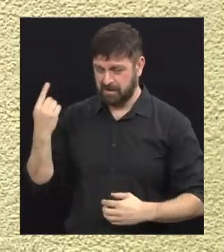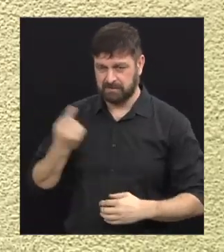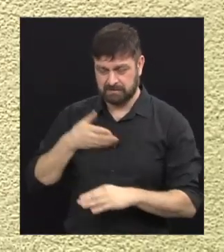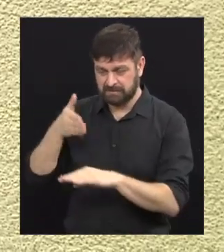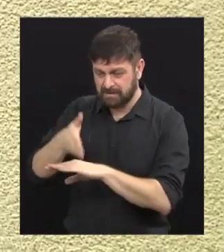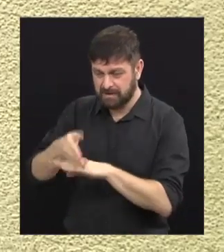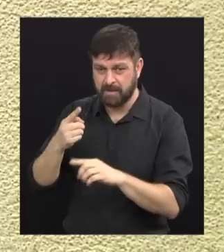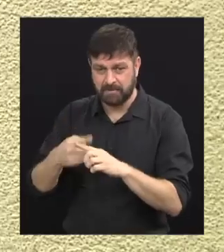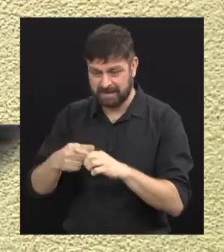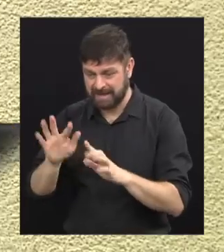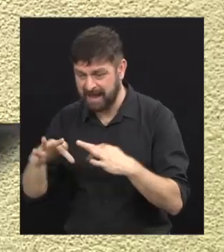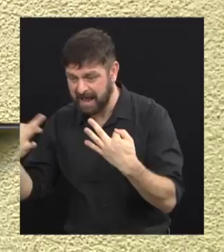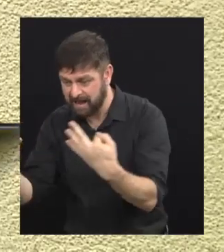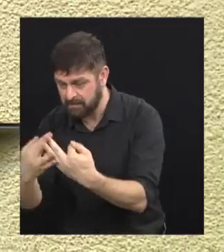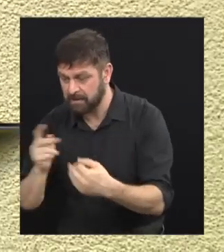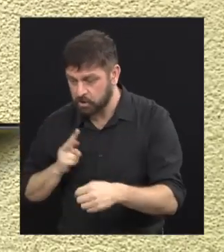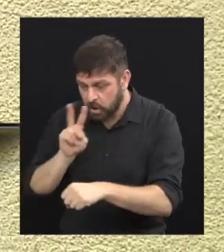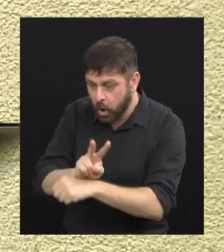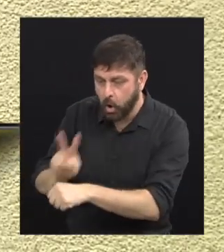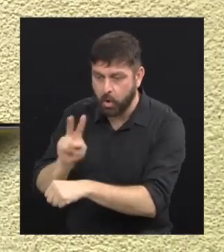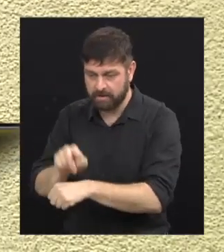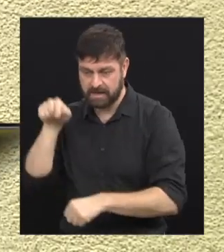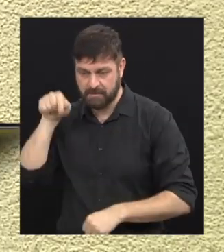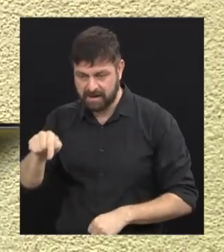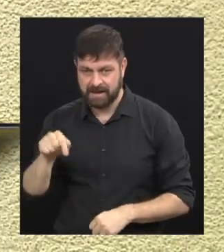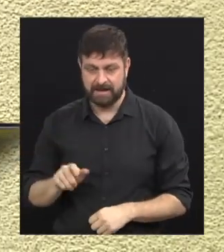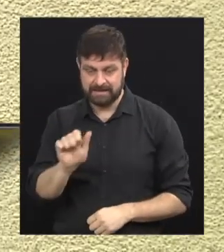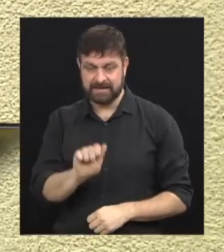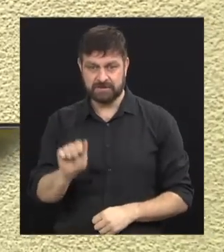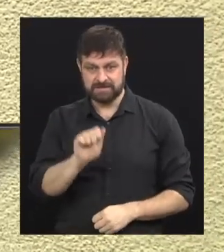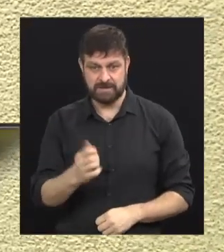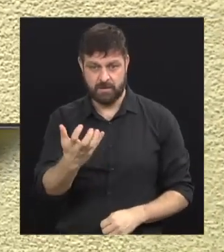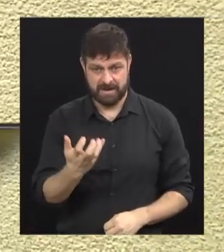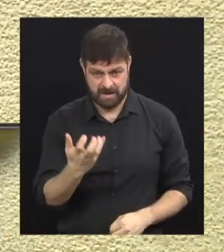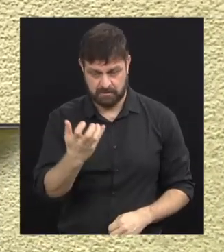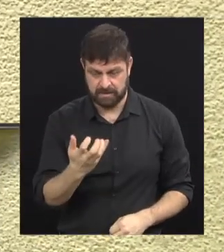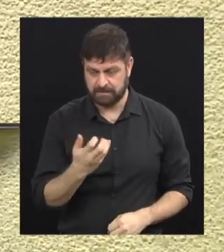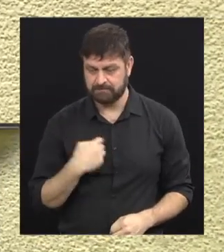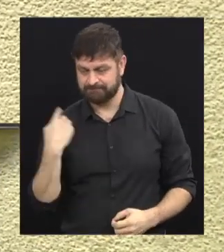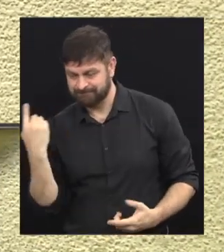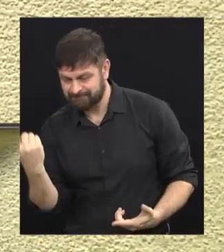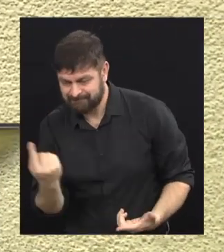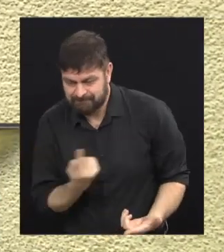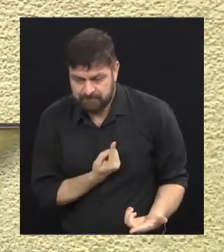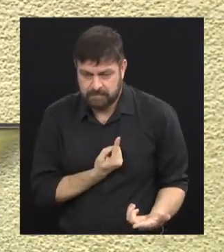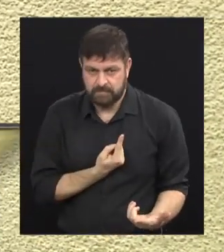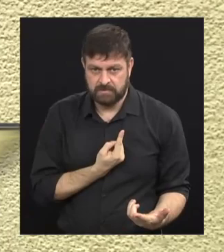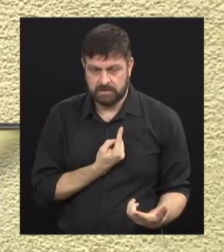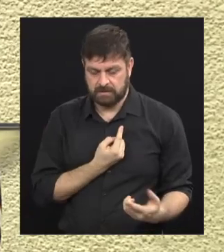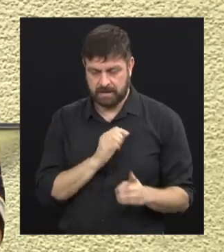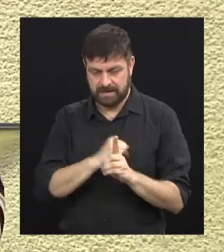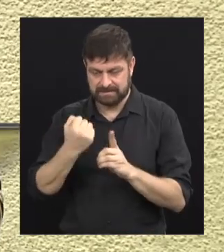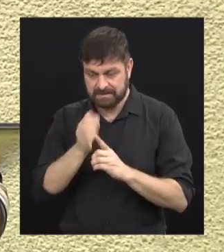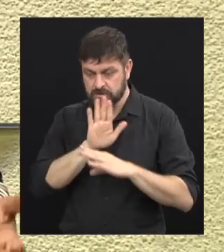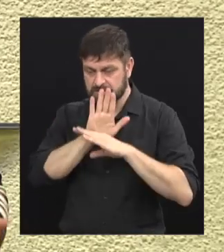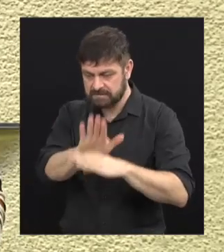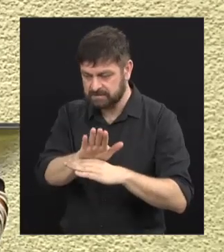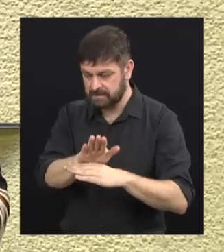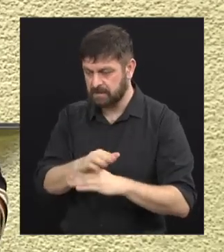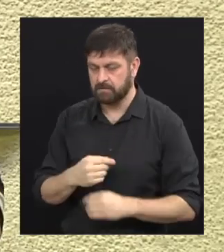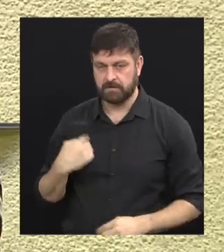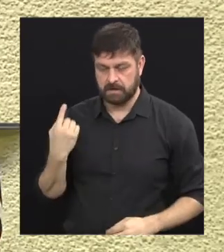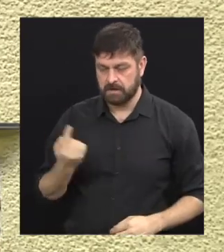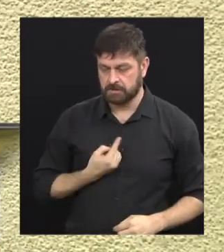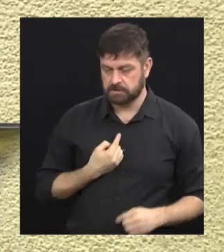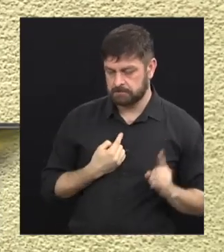muita família que nós atendemos lá na unidade Quero Quero, e então nós, como a parte do serviço social, nós fomos ajudar